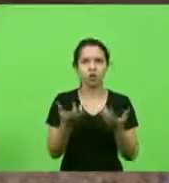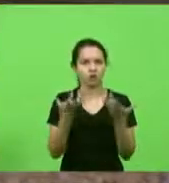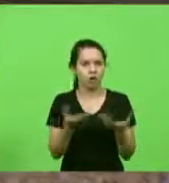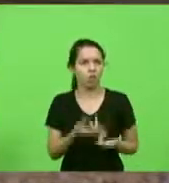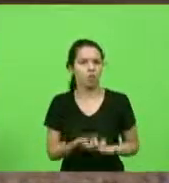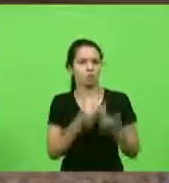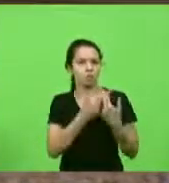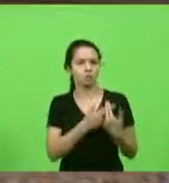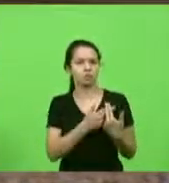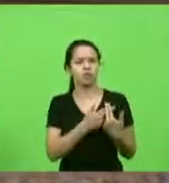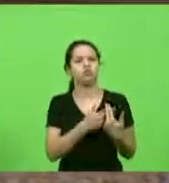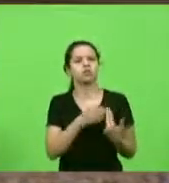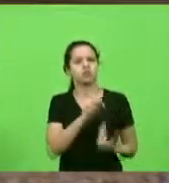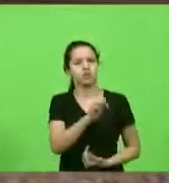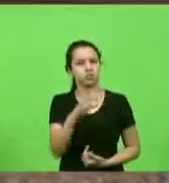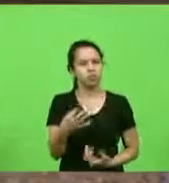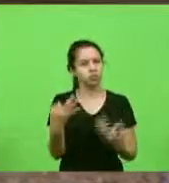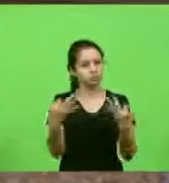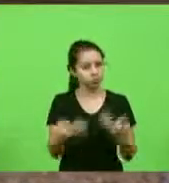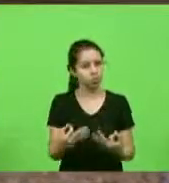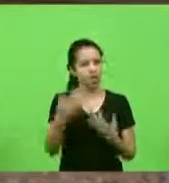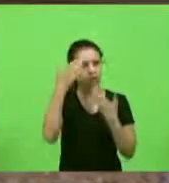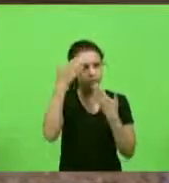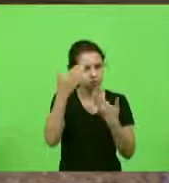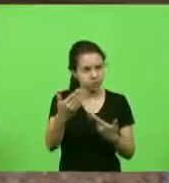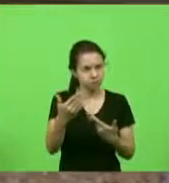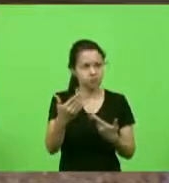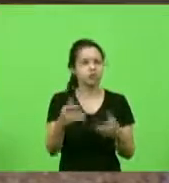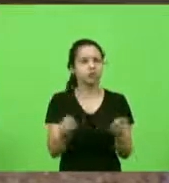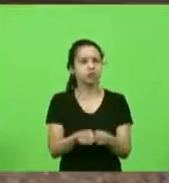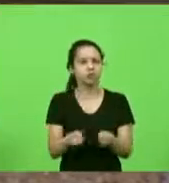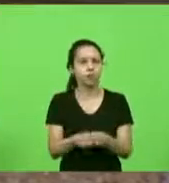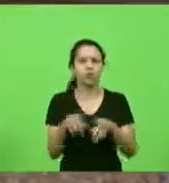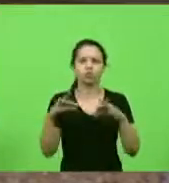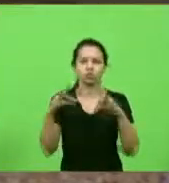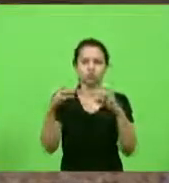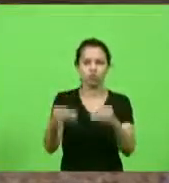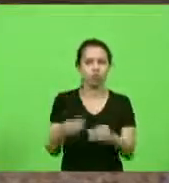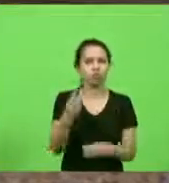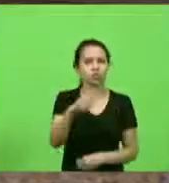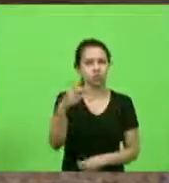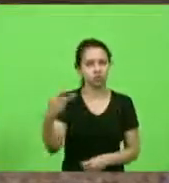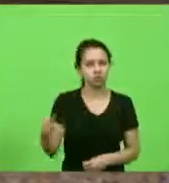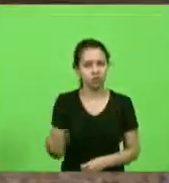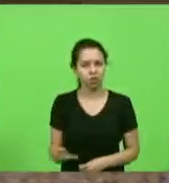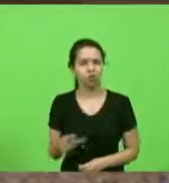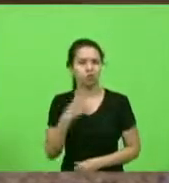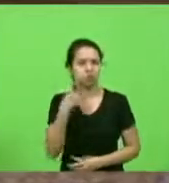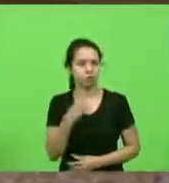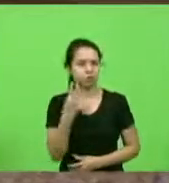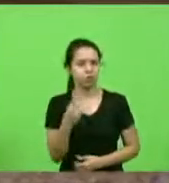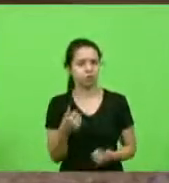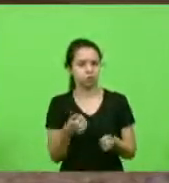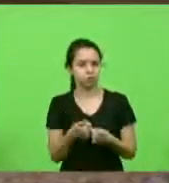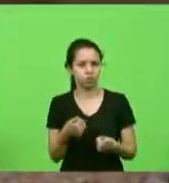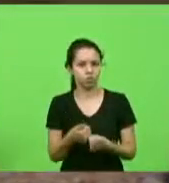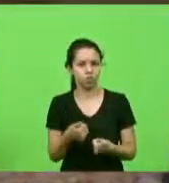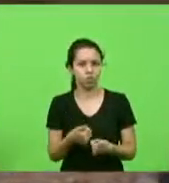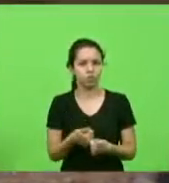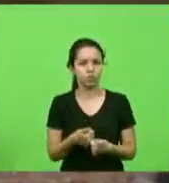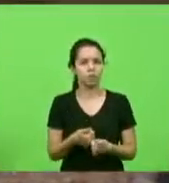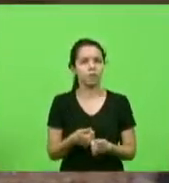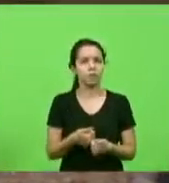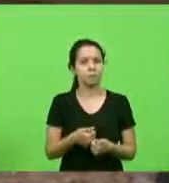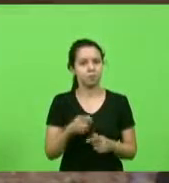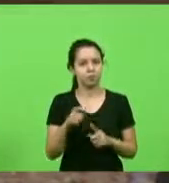com Santa Catarina então para fazer justiça eu agradeço o seu posicionamento e também o de todos os seus colegas novamente senhores março está acabando